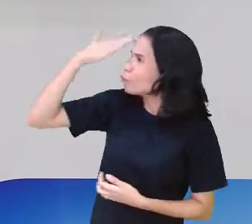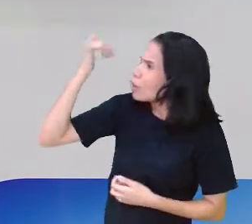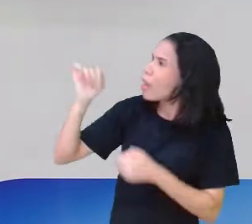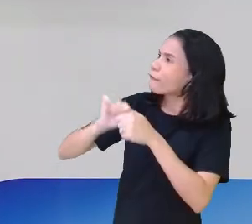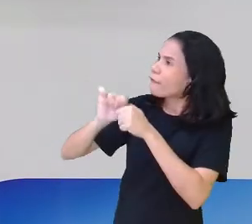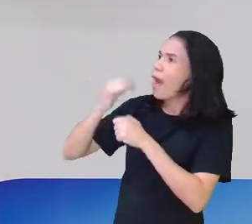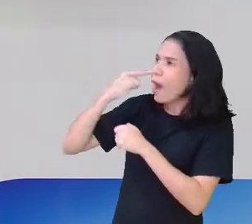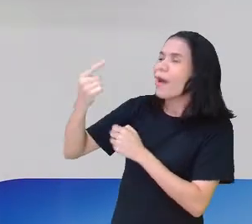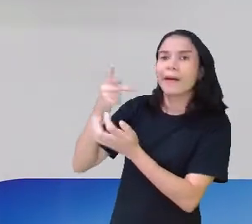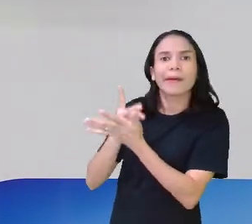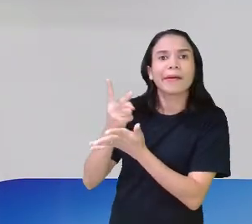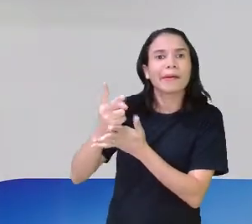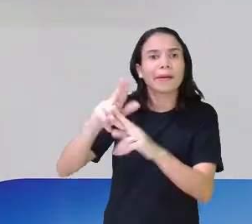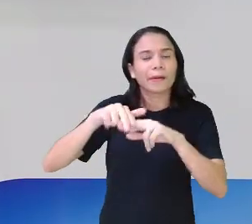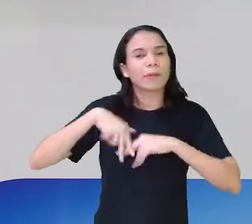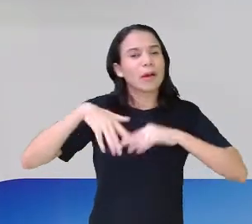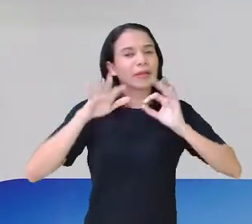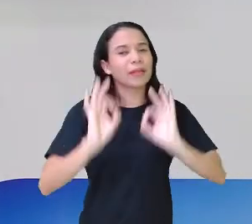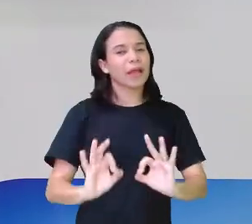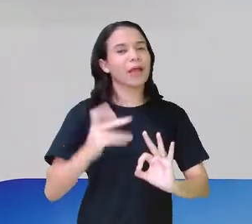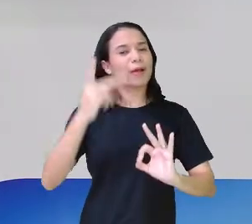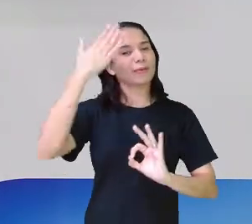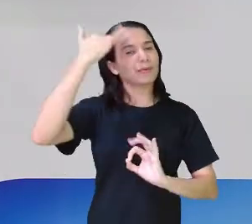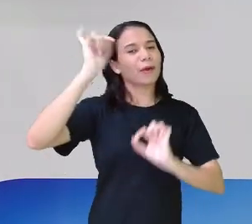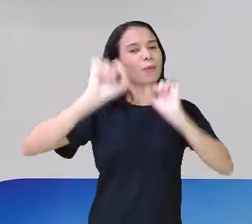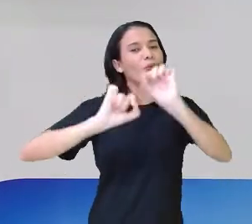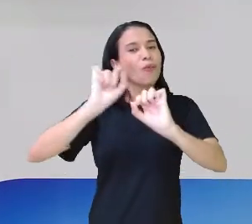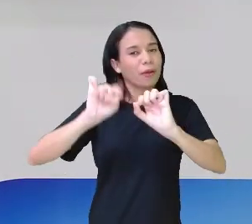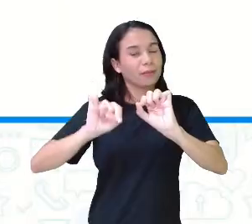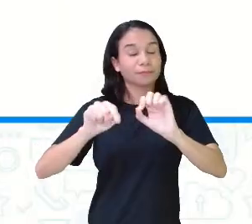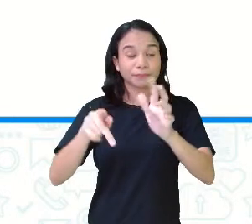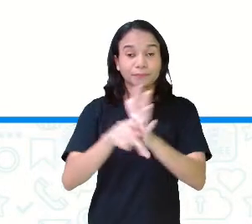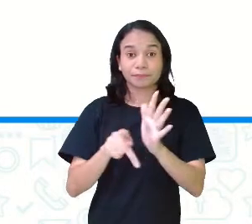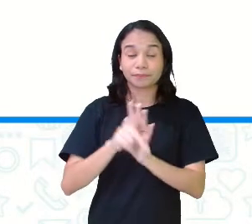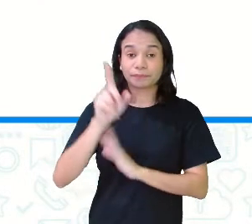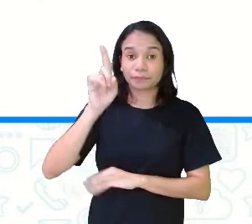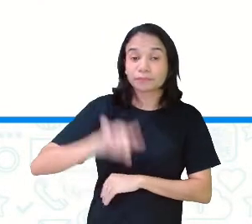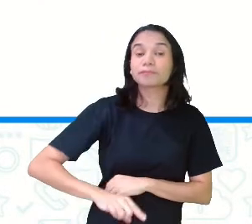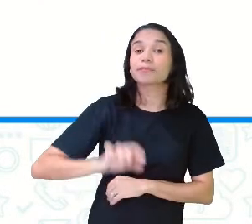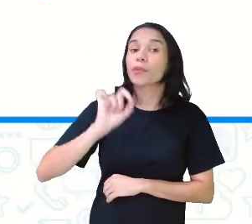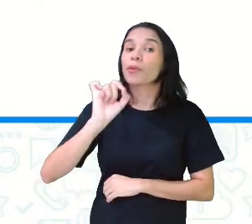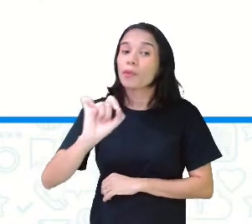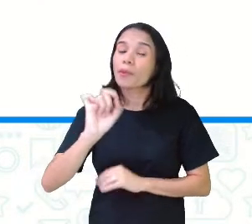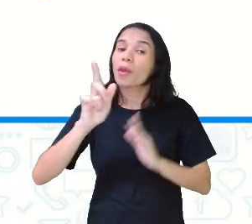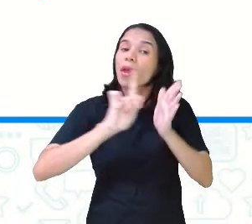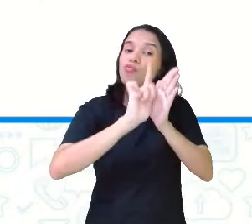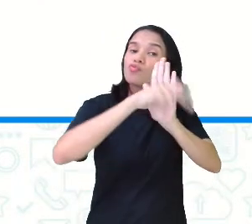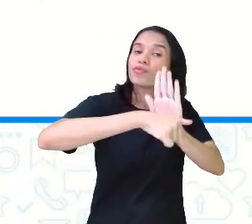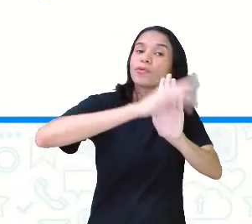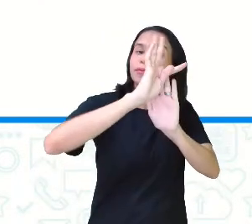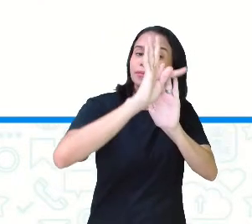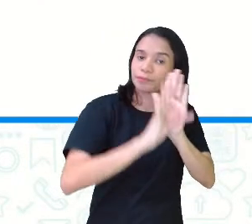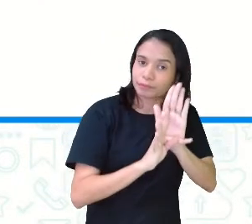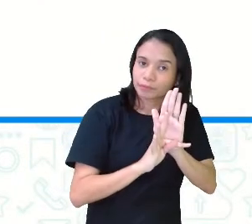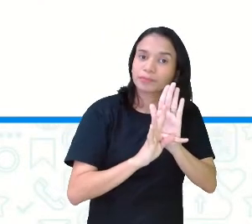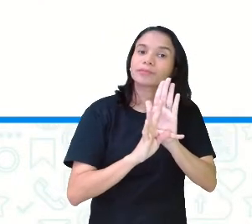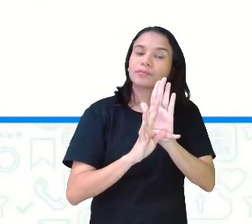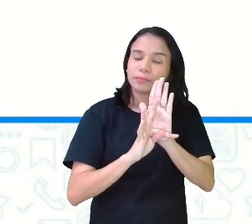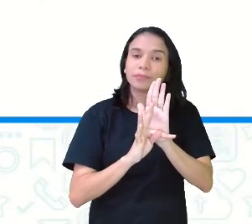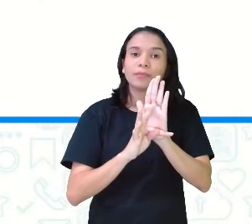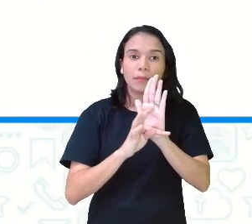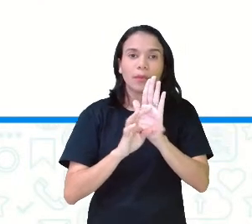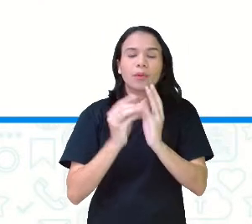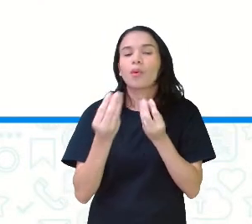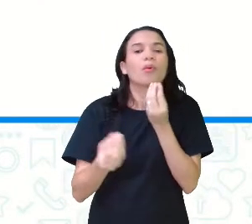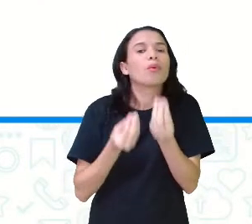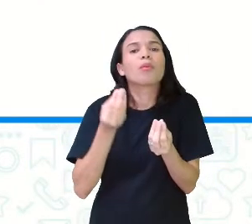direto. Então, com certeza, você sabe o que é uma resenha crítica. A resenha crítica, ela é um gênero textual. Como é